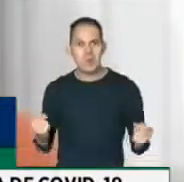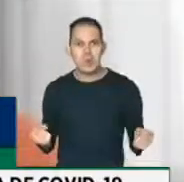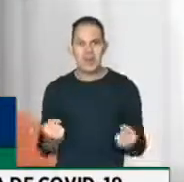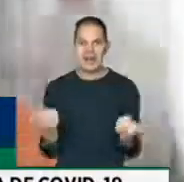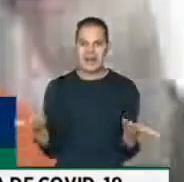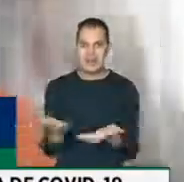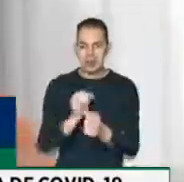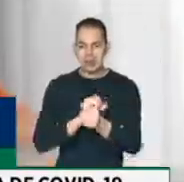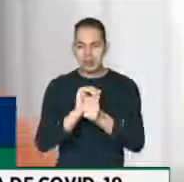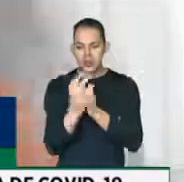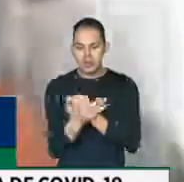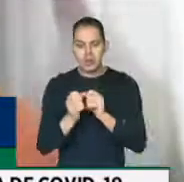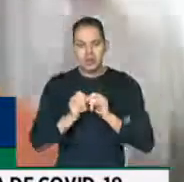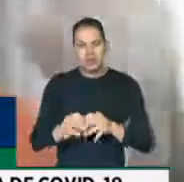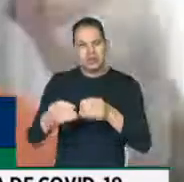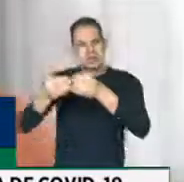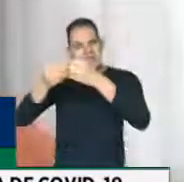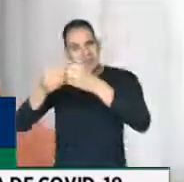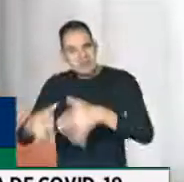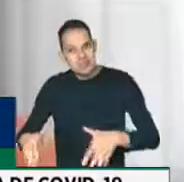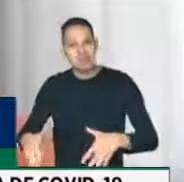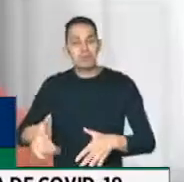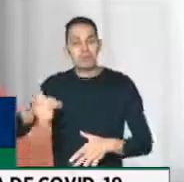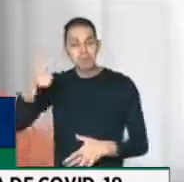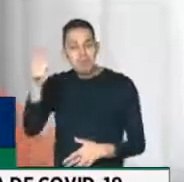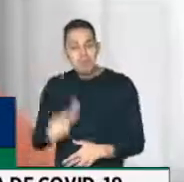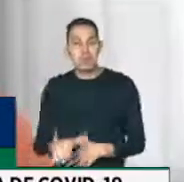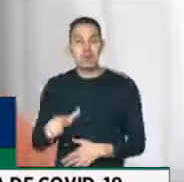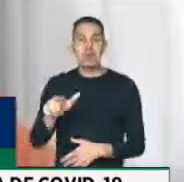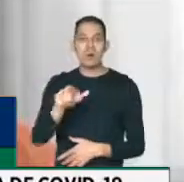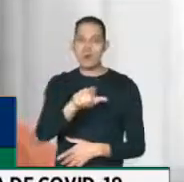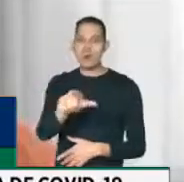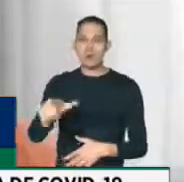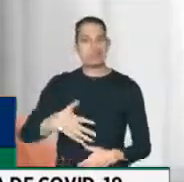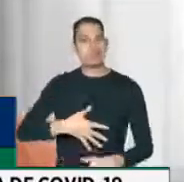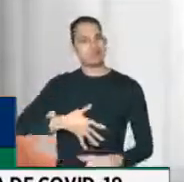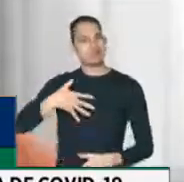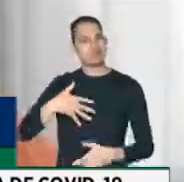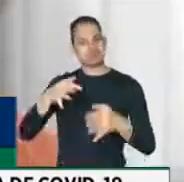pandemia para destruir ainda mais a dignidade do nosso povo. Obrigado.